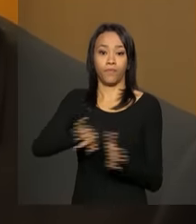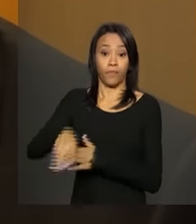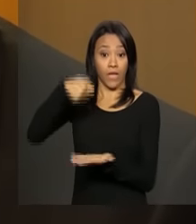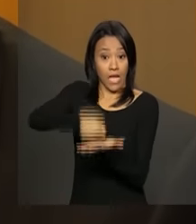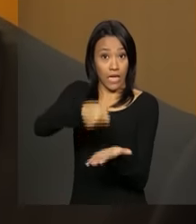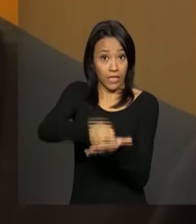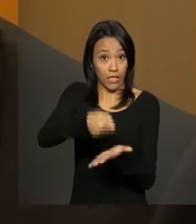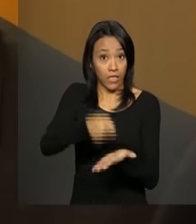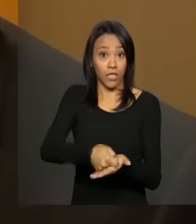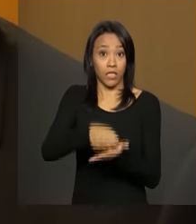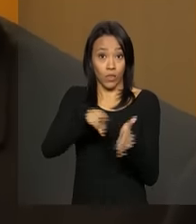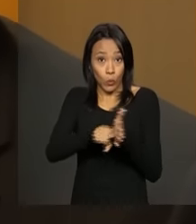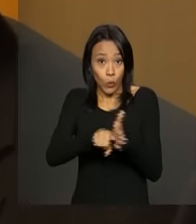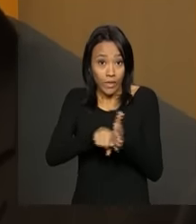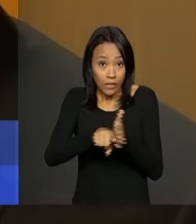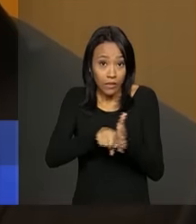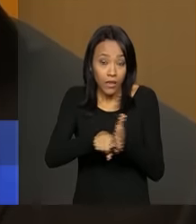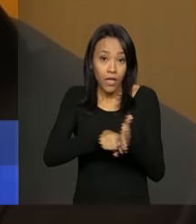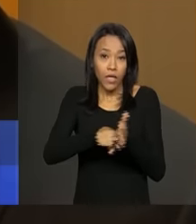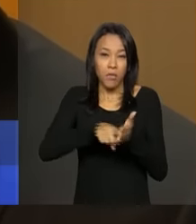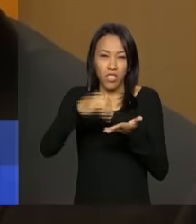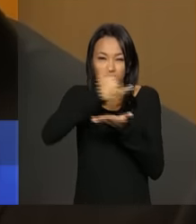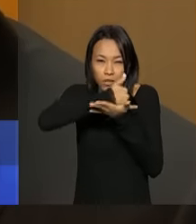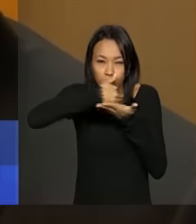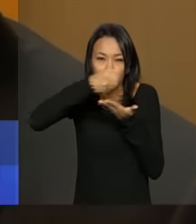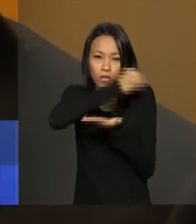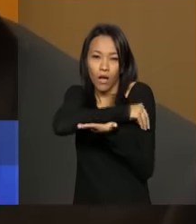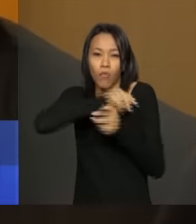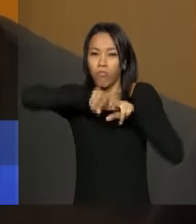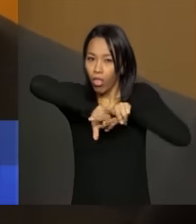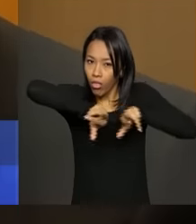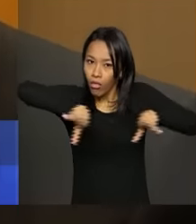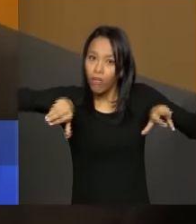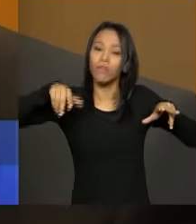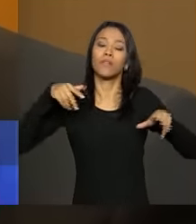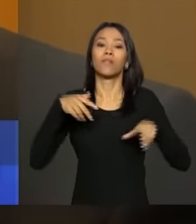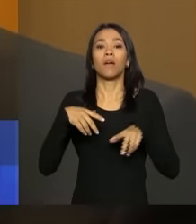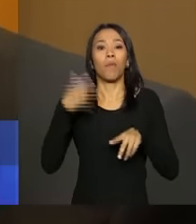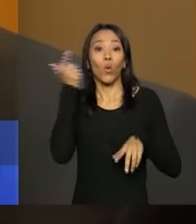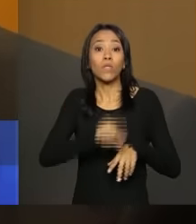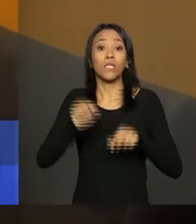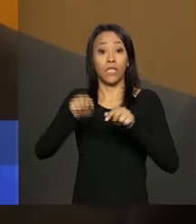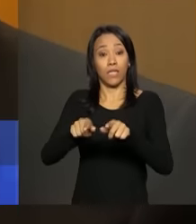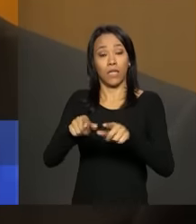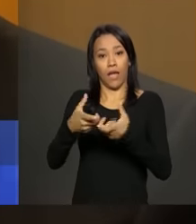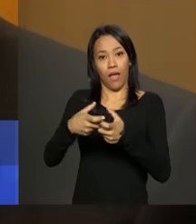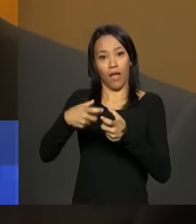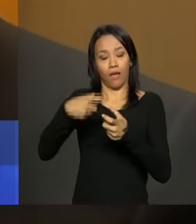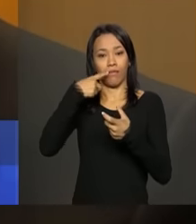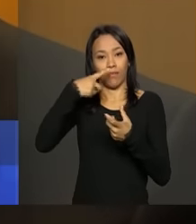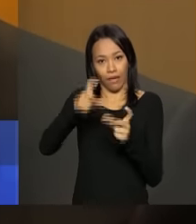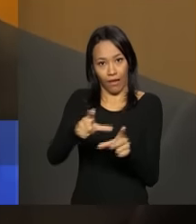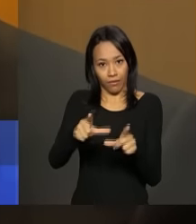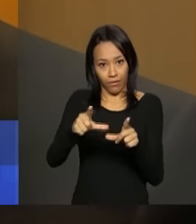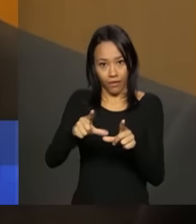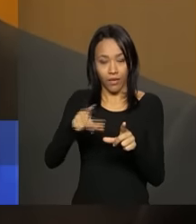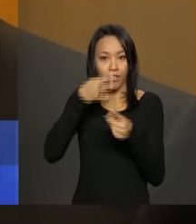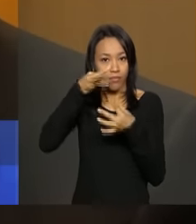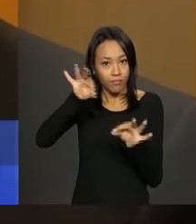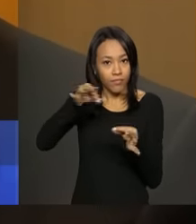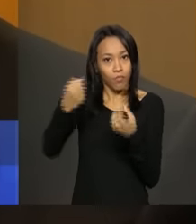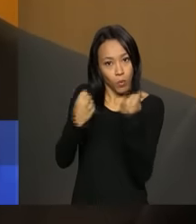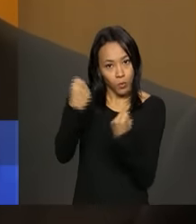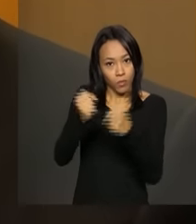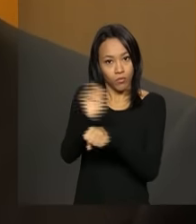exame toxicológico, tanto para a renovação das carteiras de habilitação, como para ingresso e dispensa